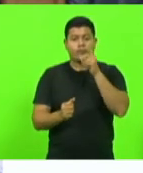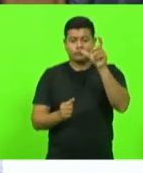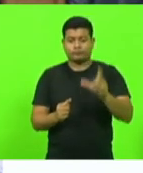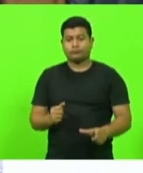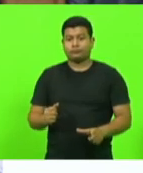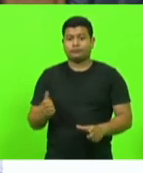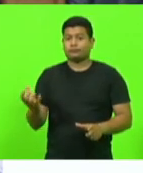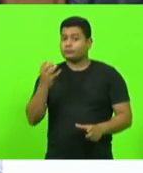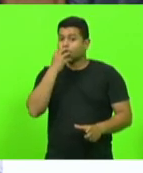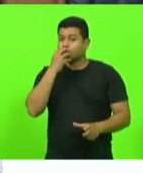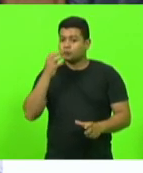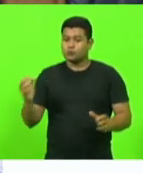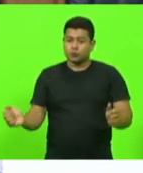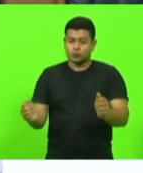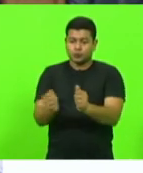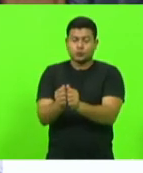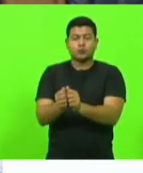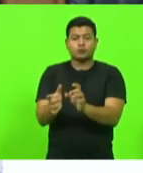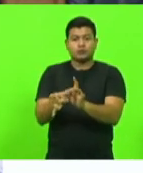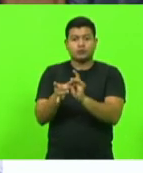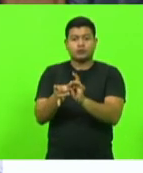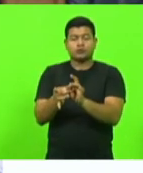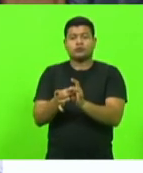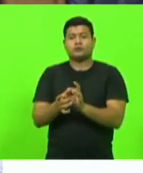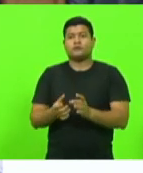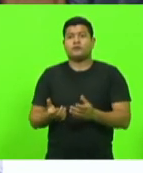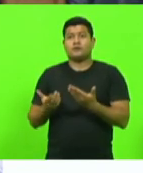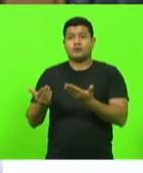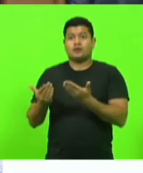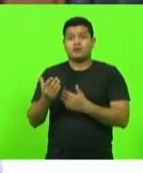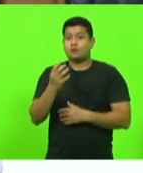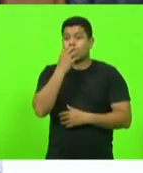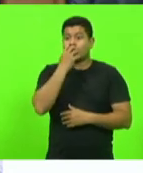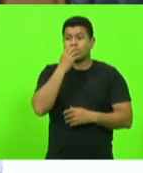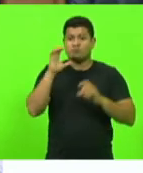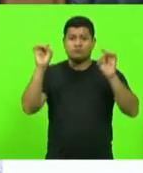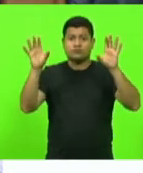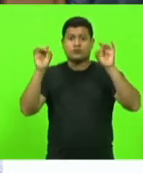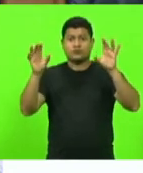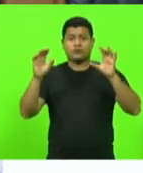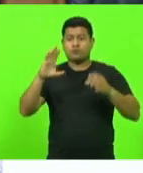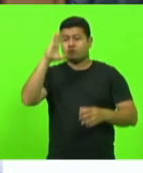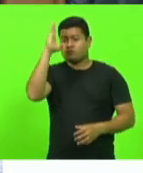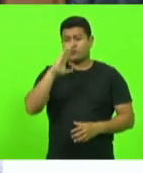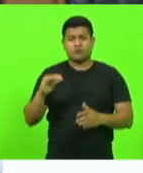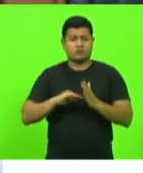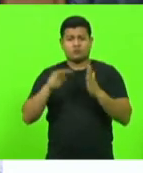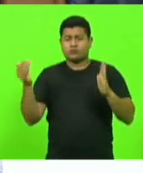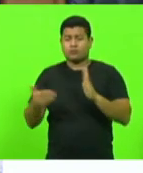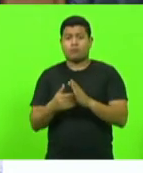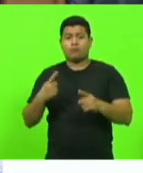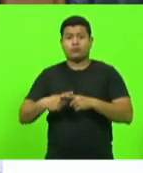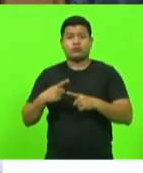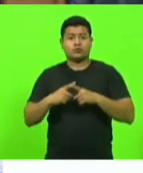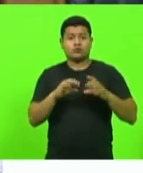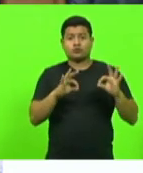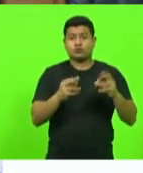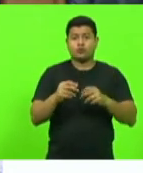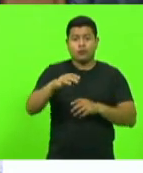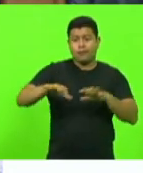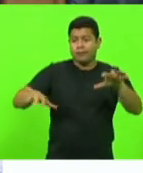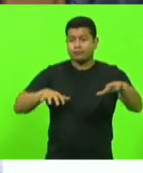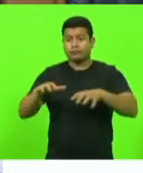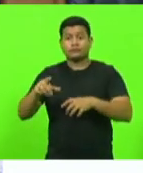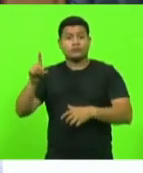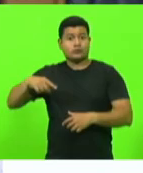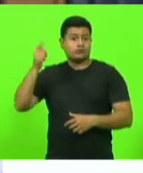prêmios e esse cão é o cão mais especial do Brasil, porque em todas as modalidades ele é campeão